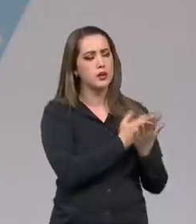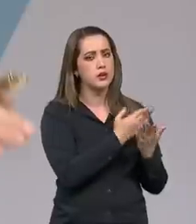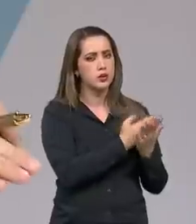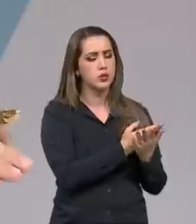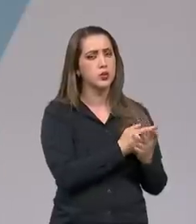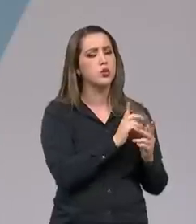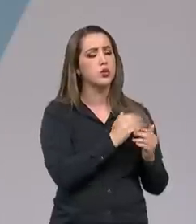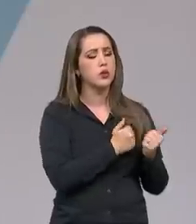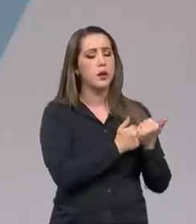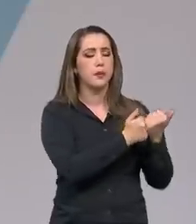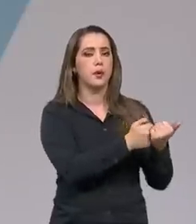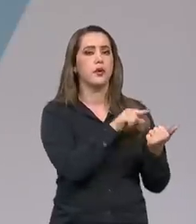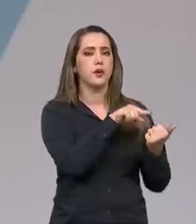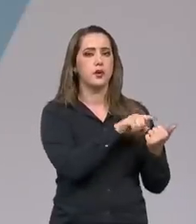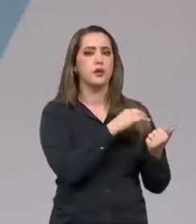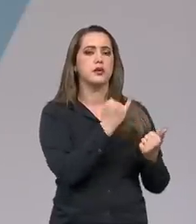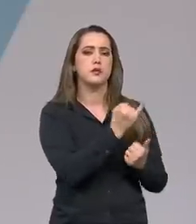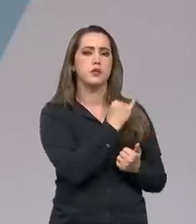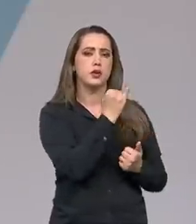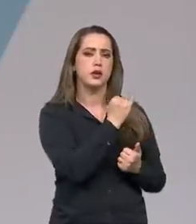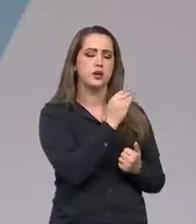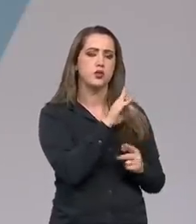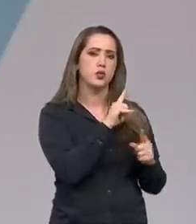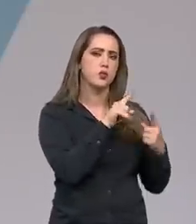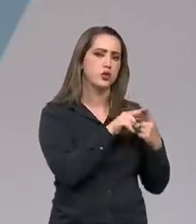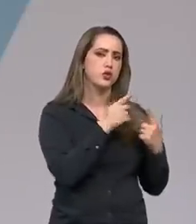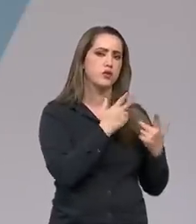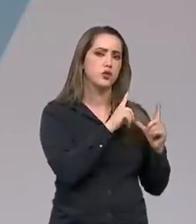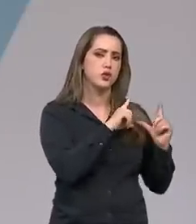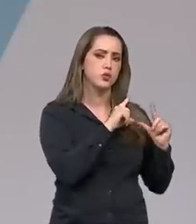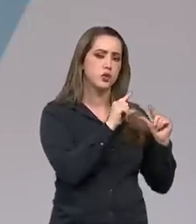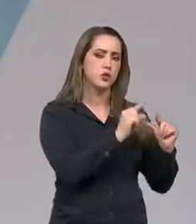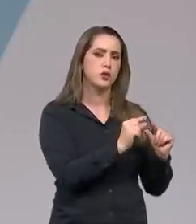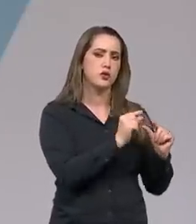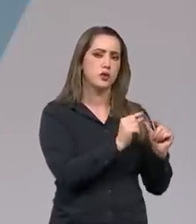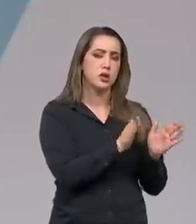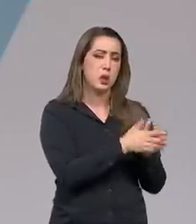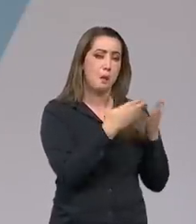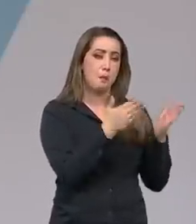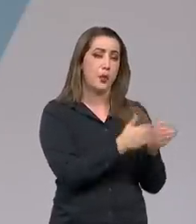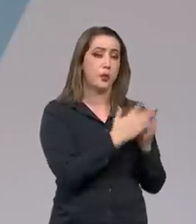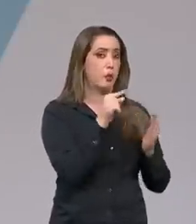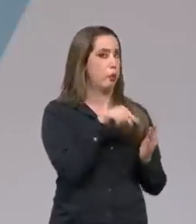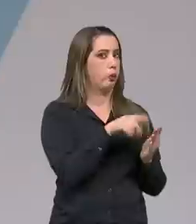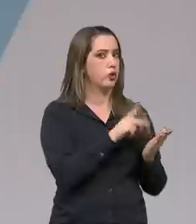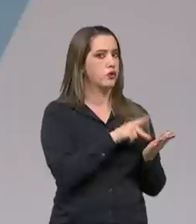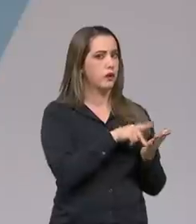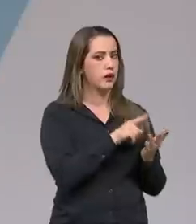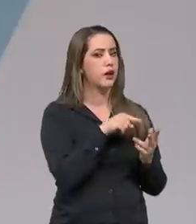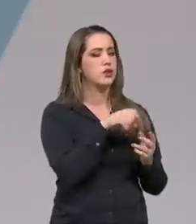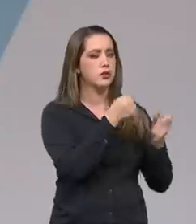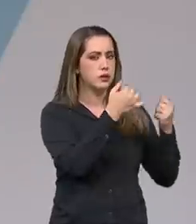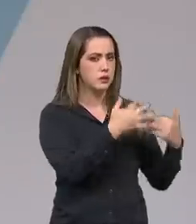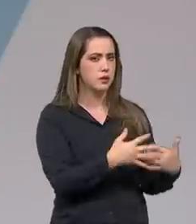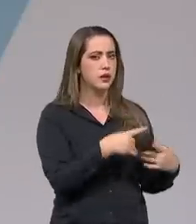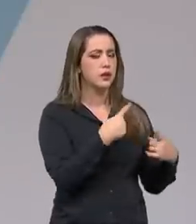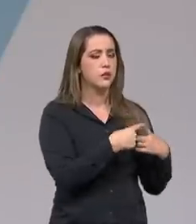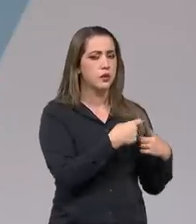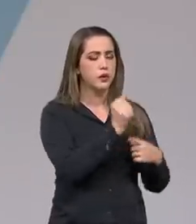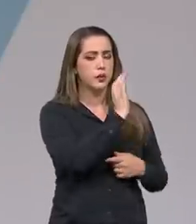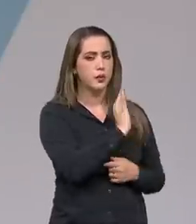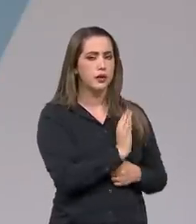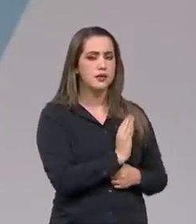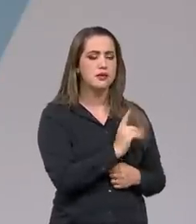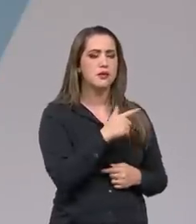e que reforçam essa previsão de diminuição da extrema pobreza. Então, isso é o que explica o fato do Brasil